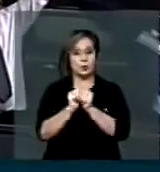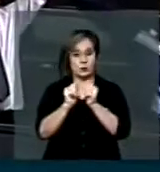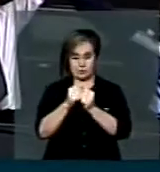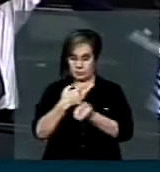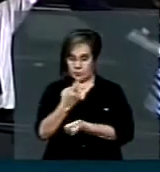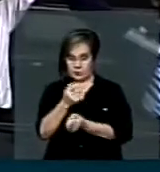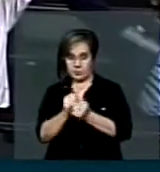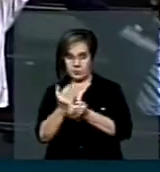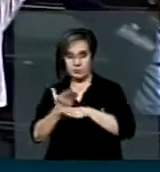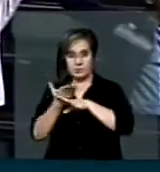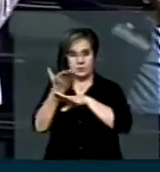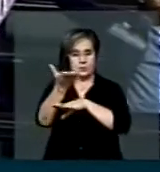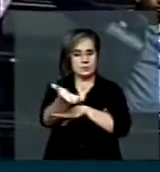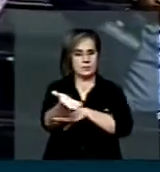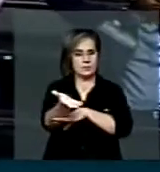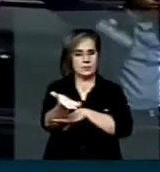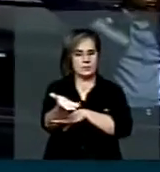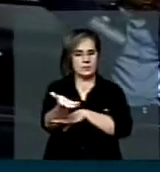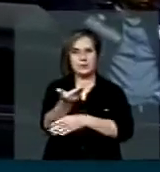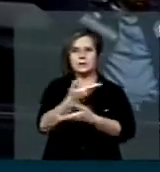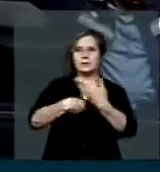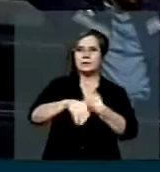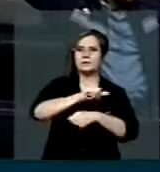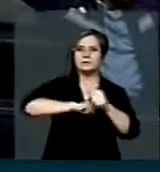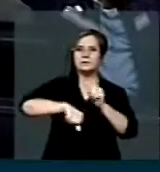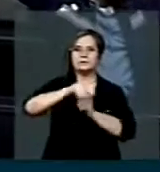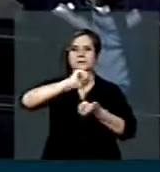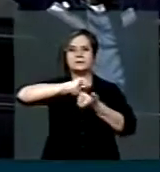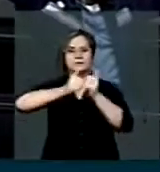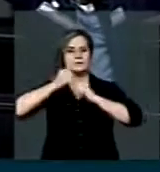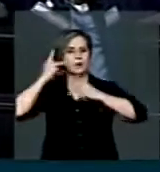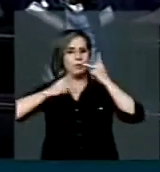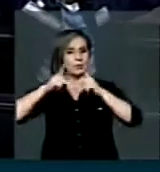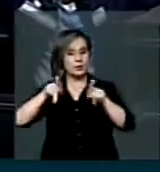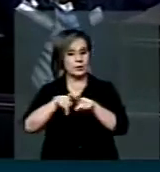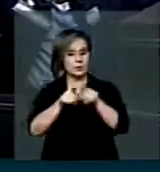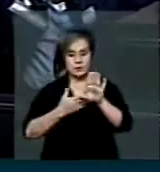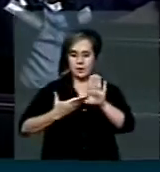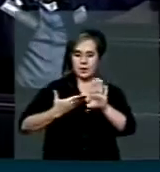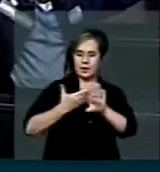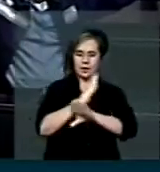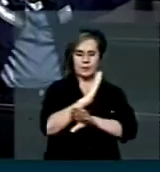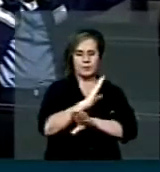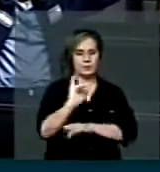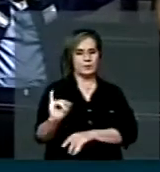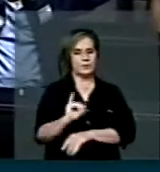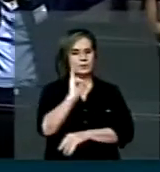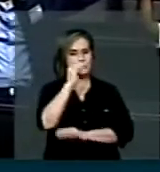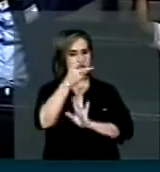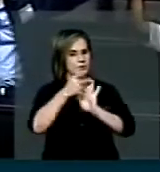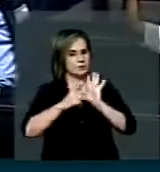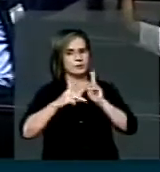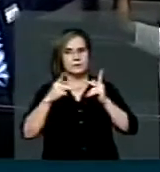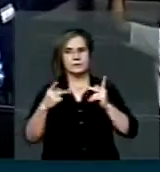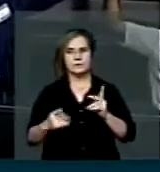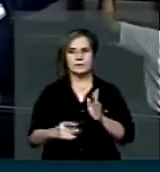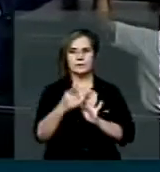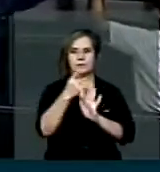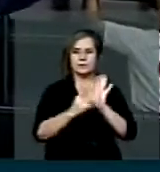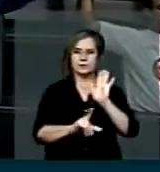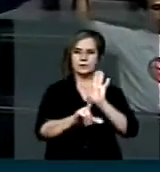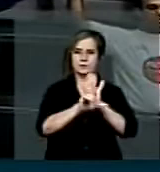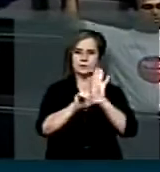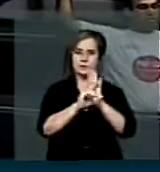comigo delineou a articulação política Que culminou com a aprovação desse importante projeto de lei